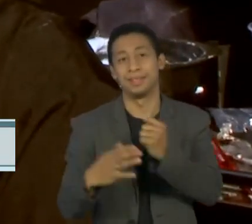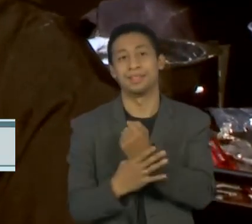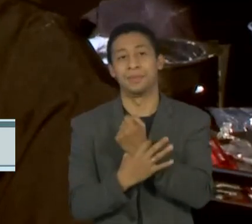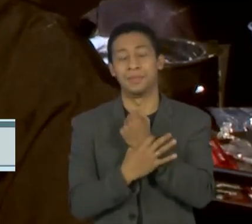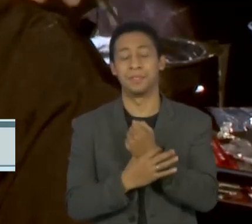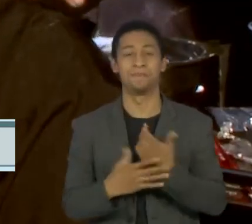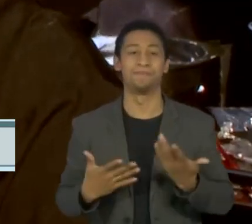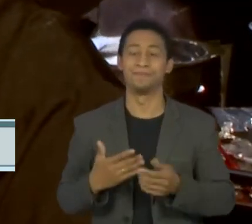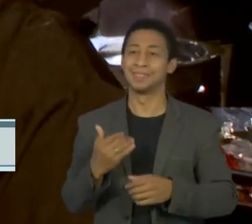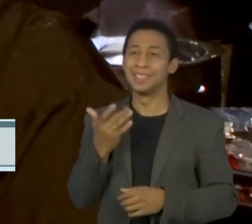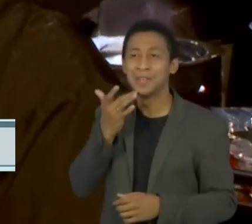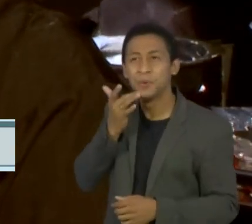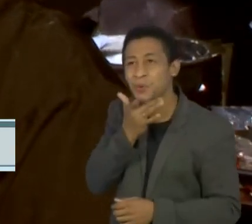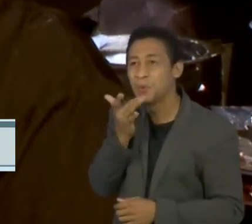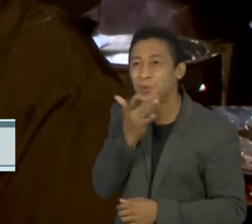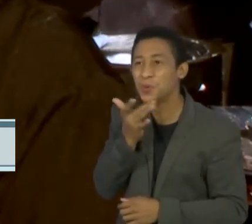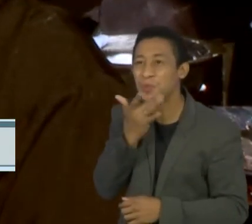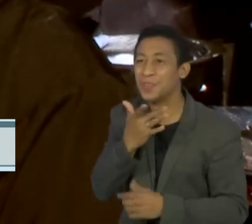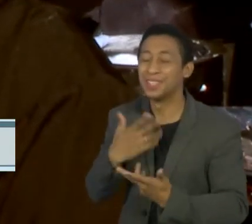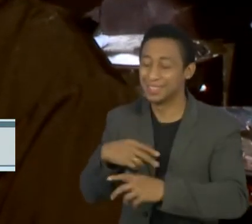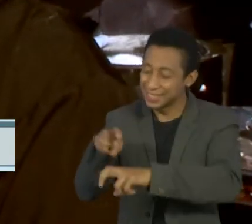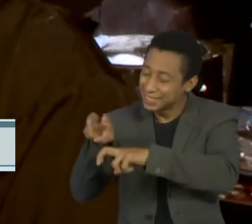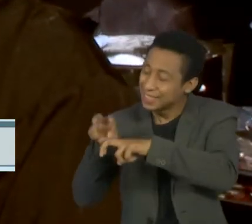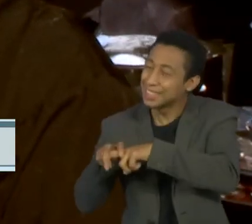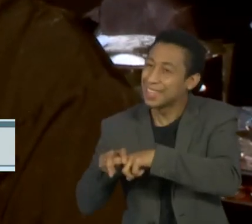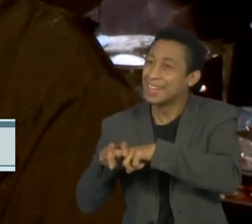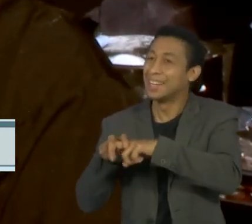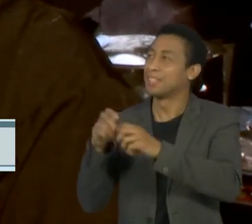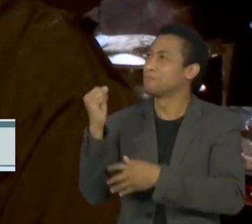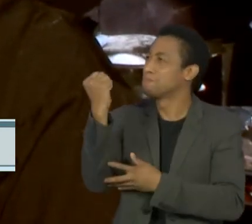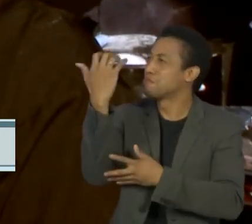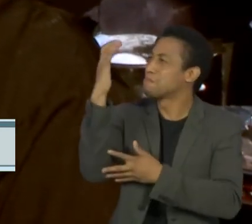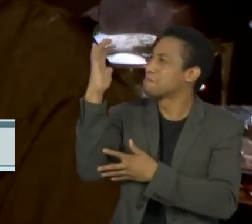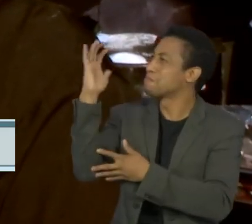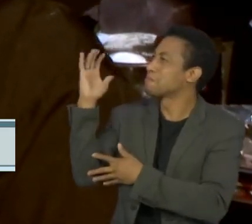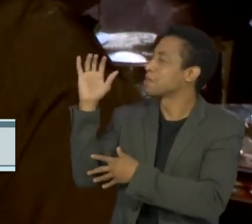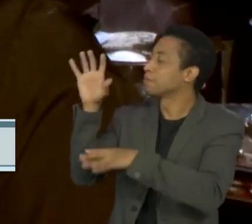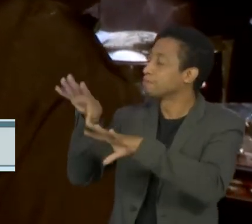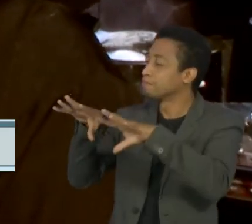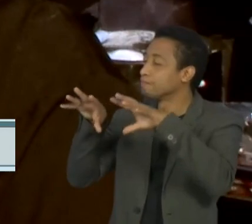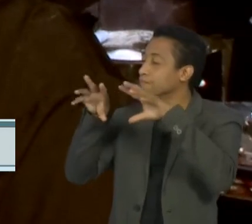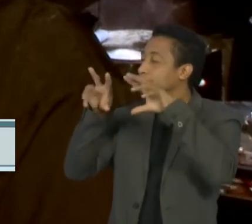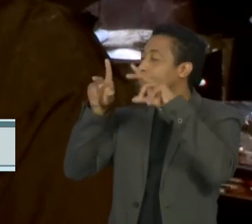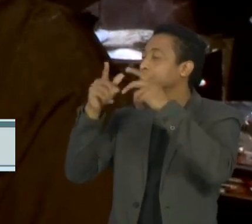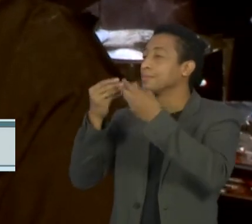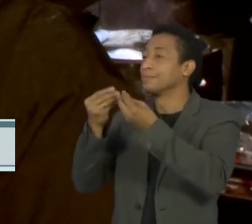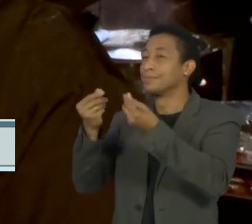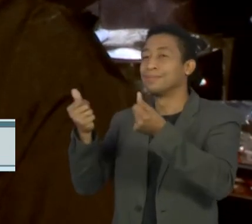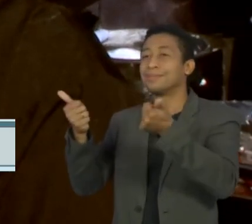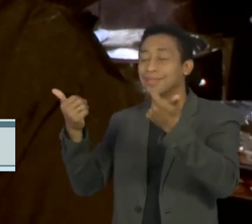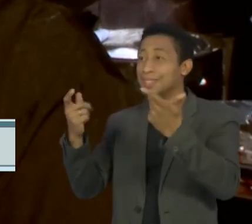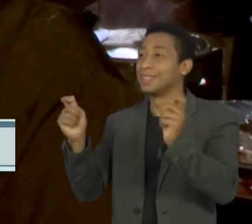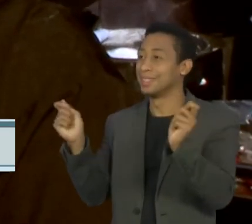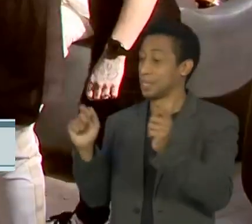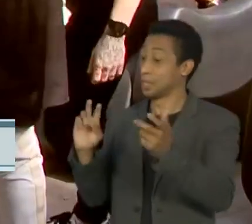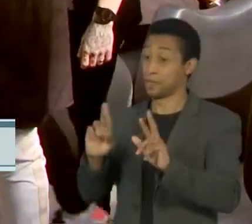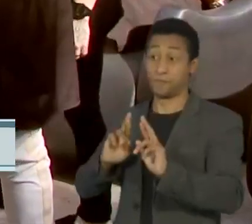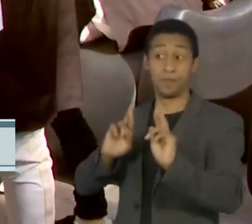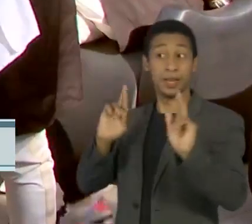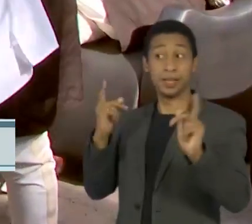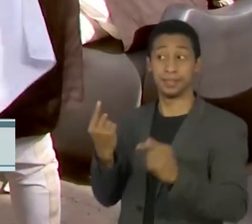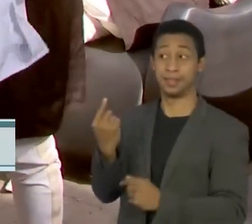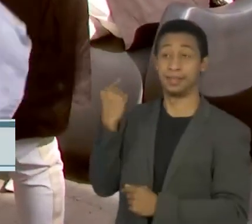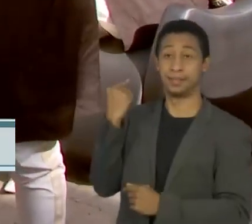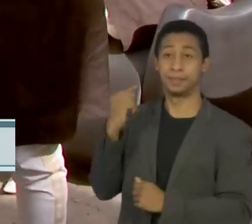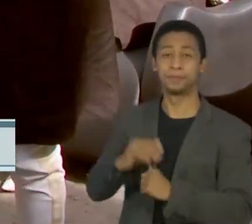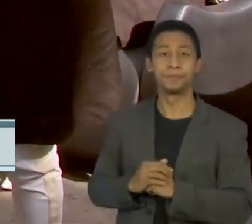você estar sentado, de você estar no meio do ar livre, da coisa, mas é bem diferente do que a gente tinha. A